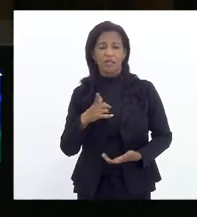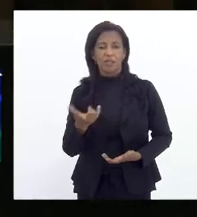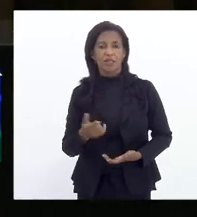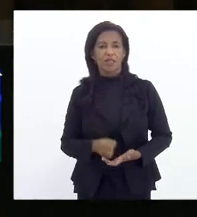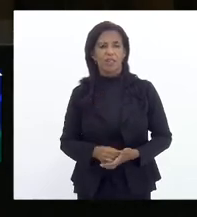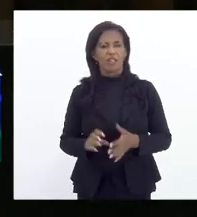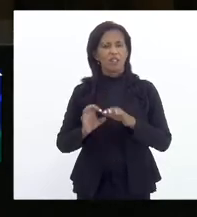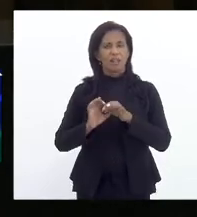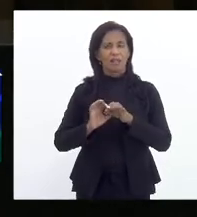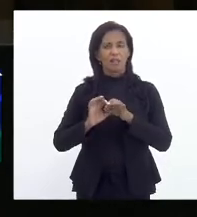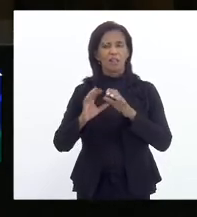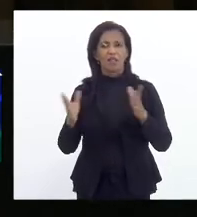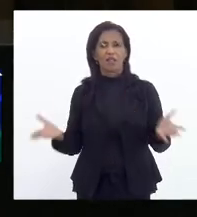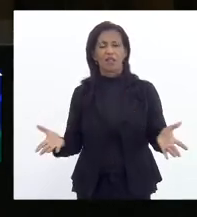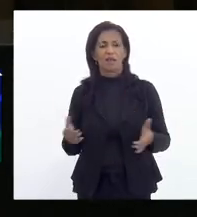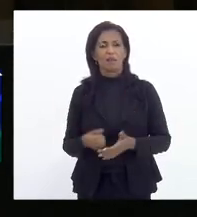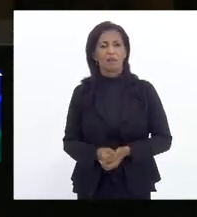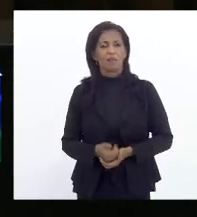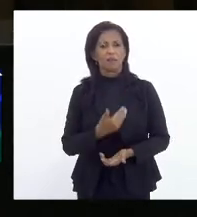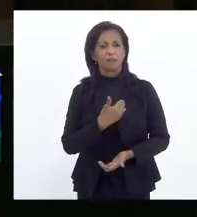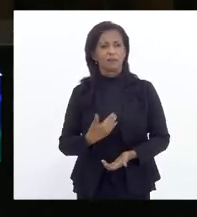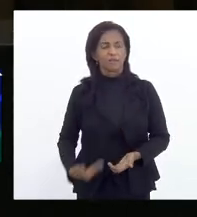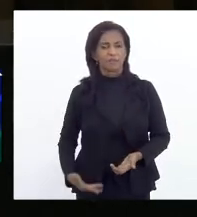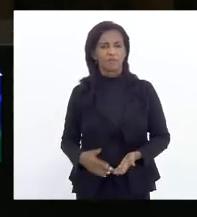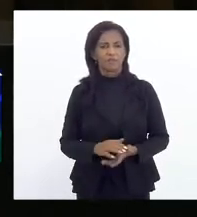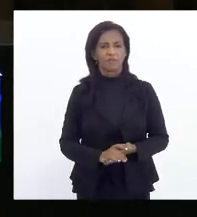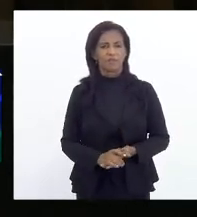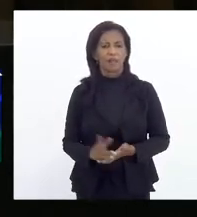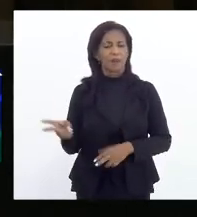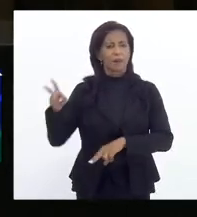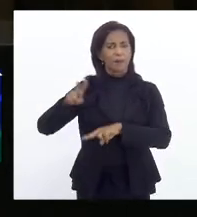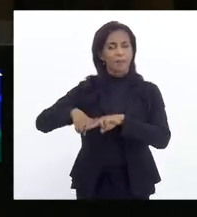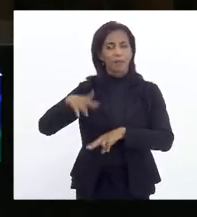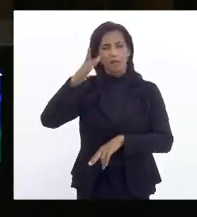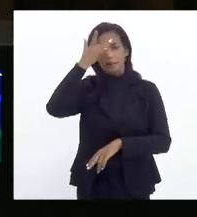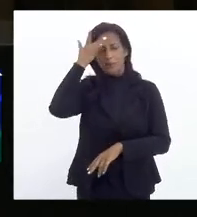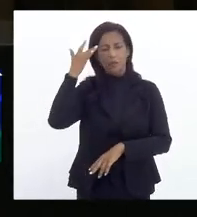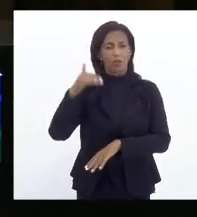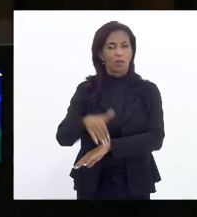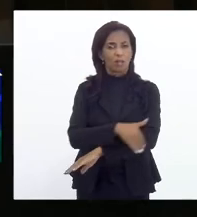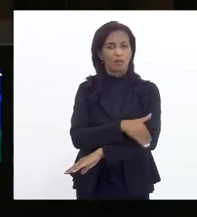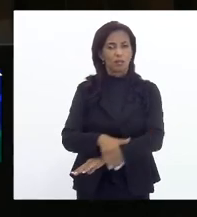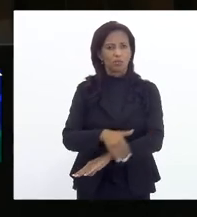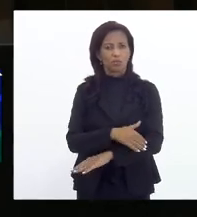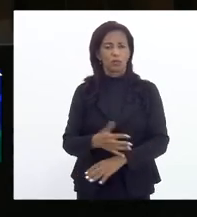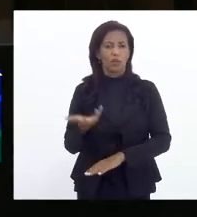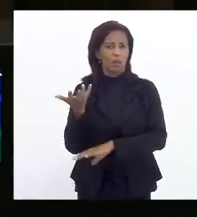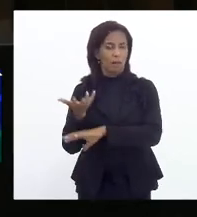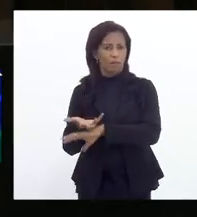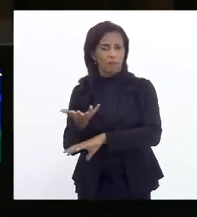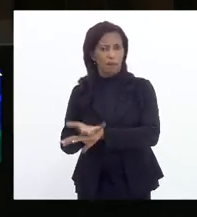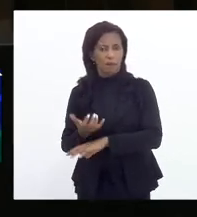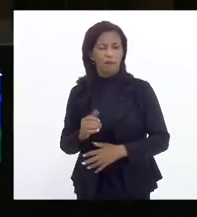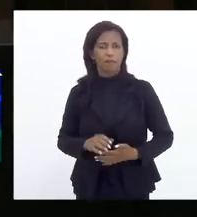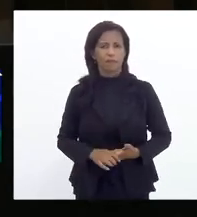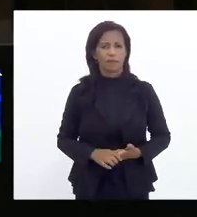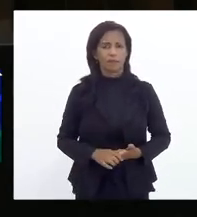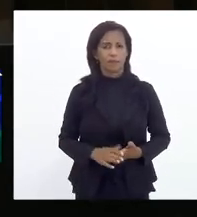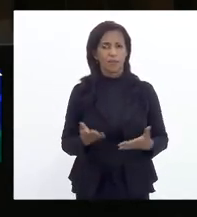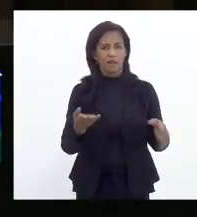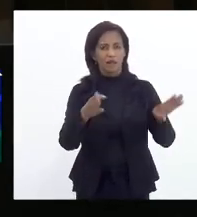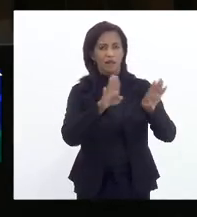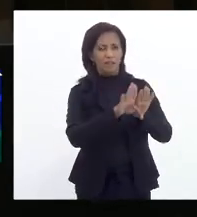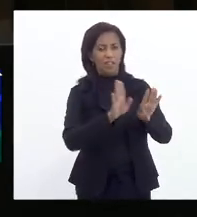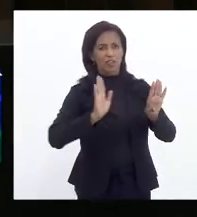liberdades públicas, prendem pessoas nas ruas, nas praças, fecham